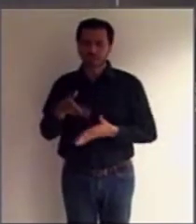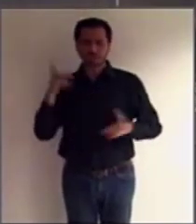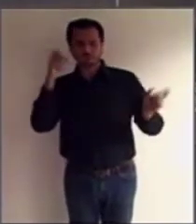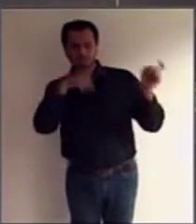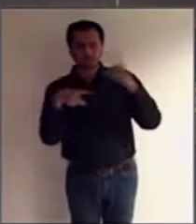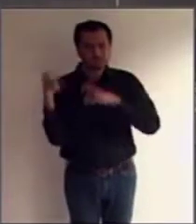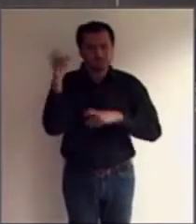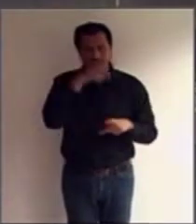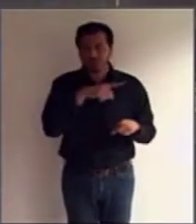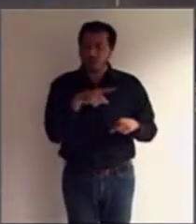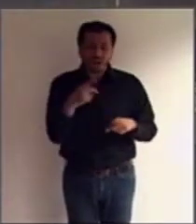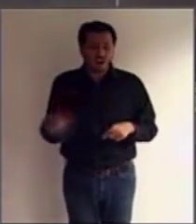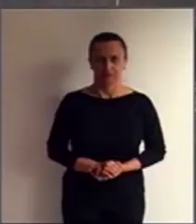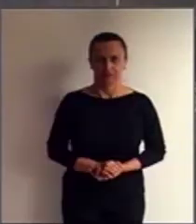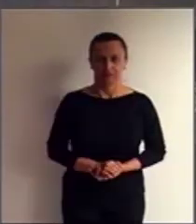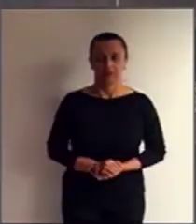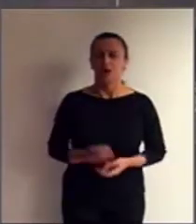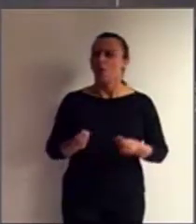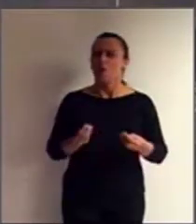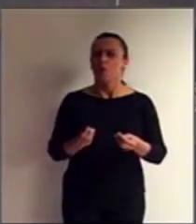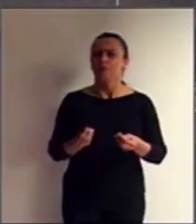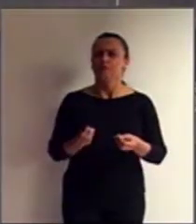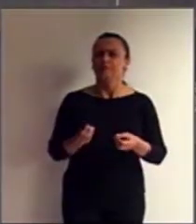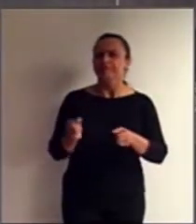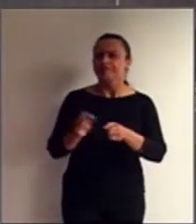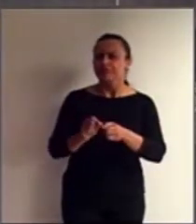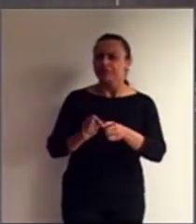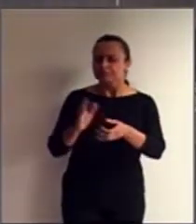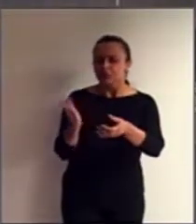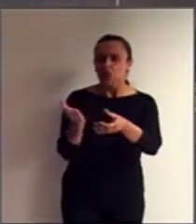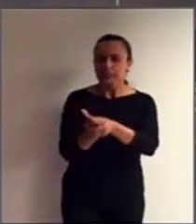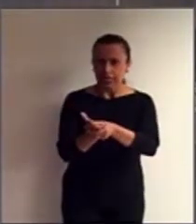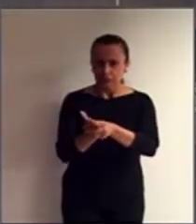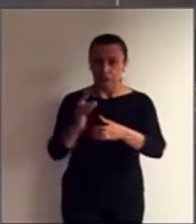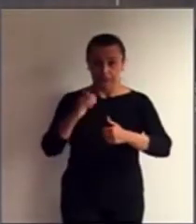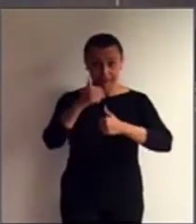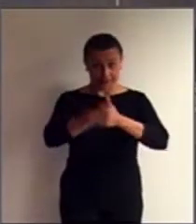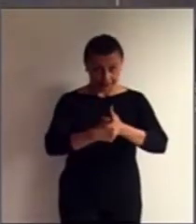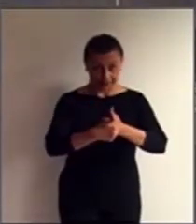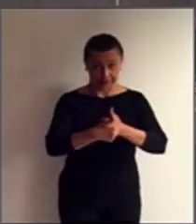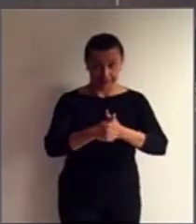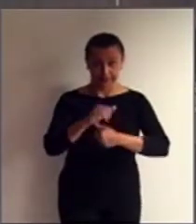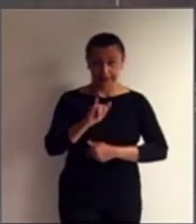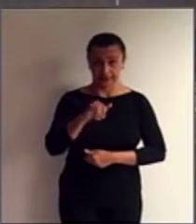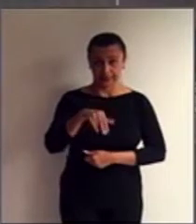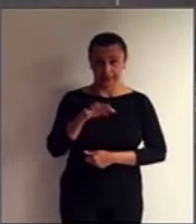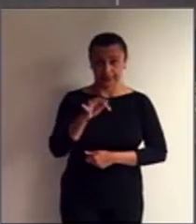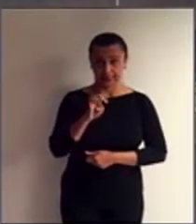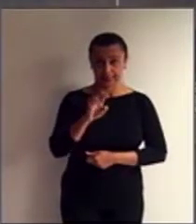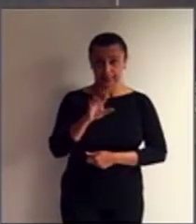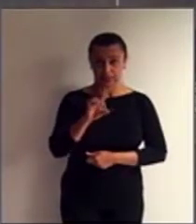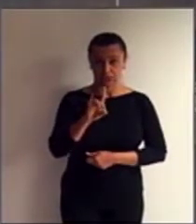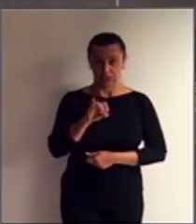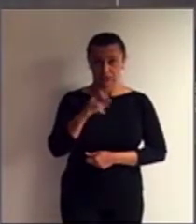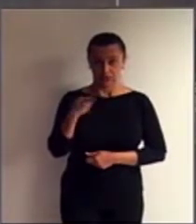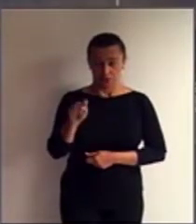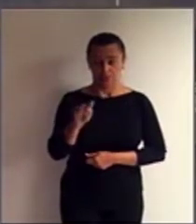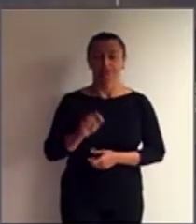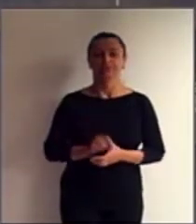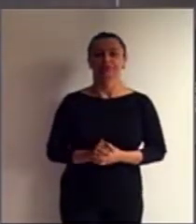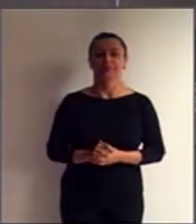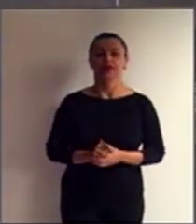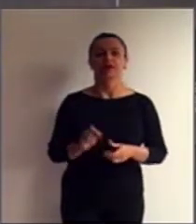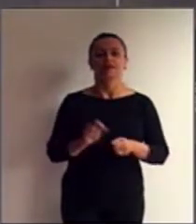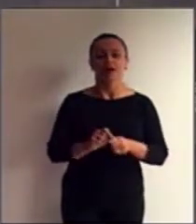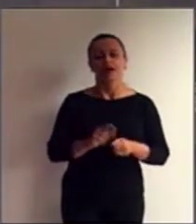decidem querer um curador. Processo de interdição. A ação de interdição é feita normalmente pelos